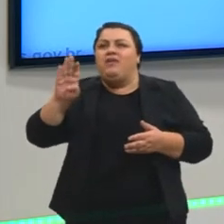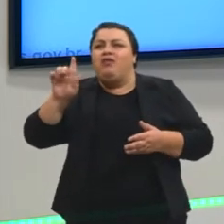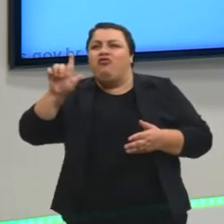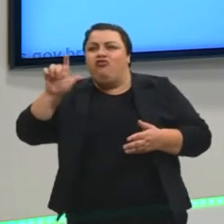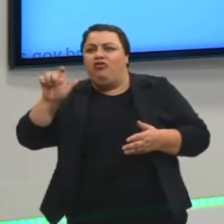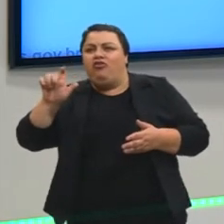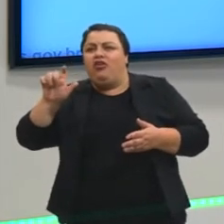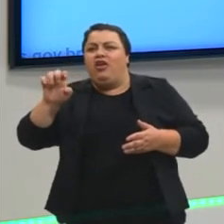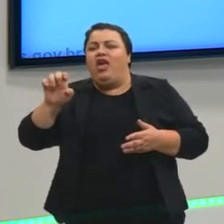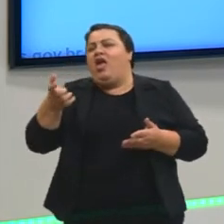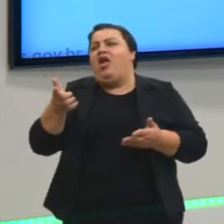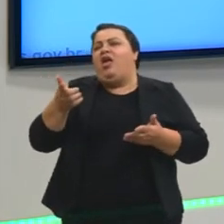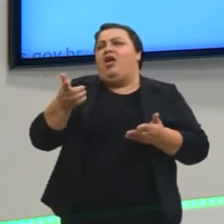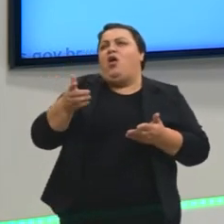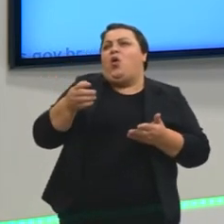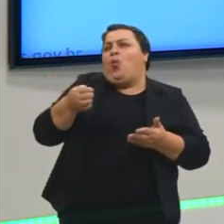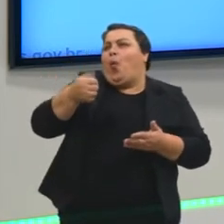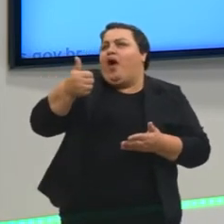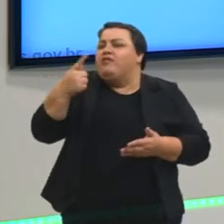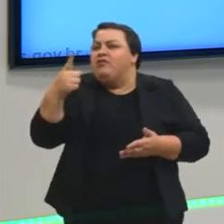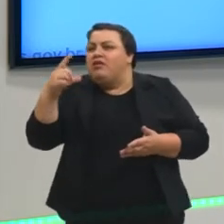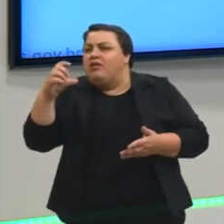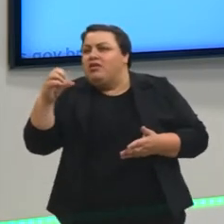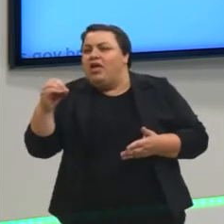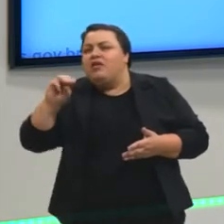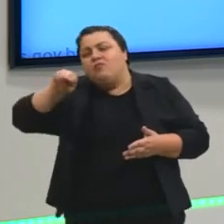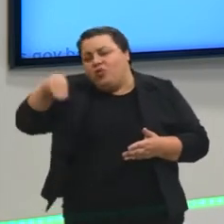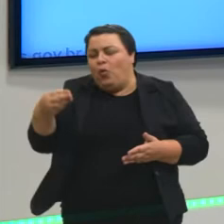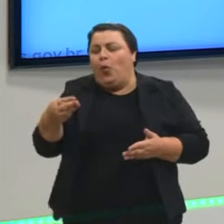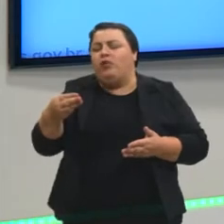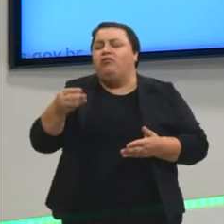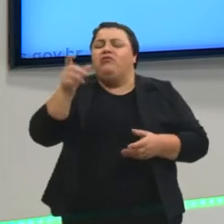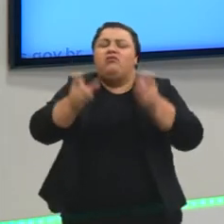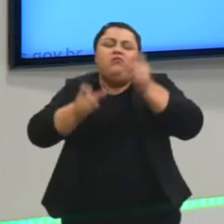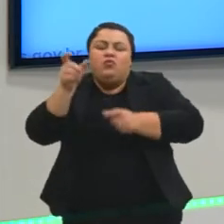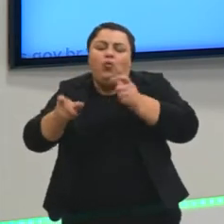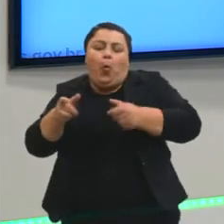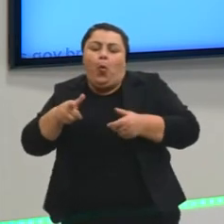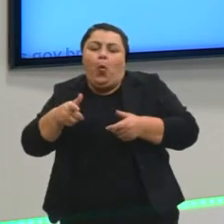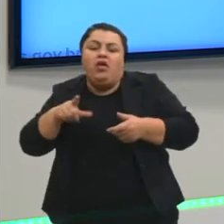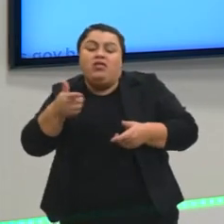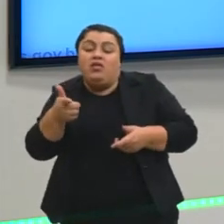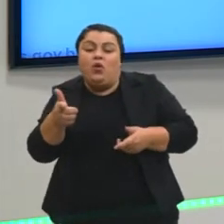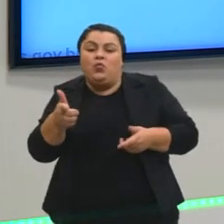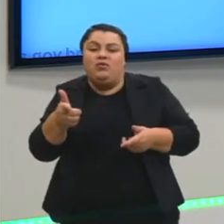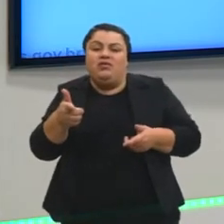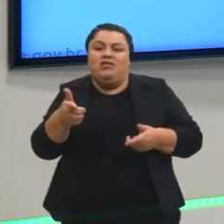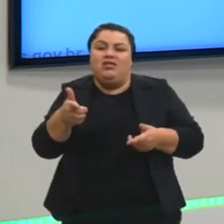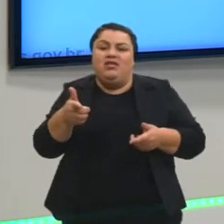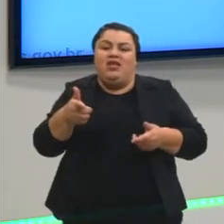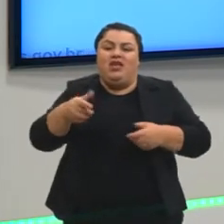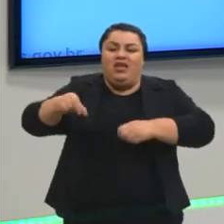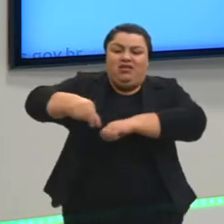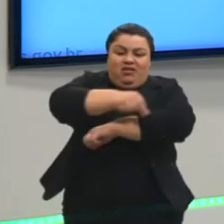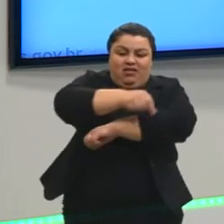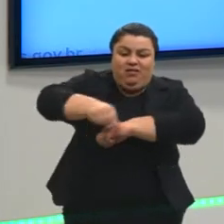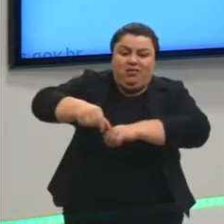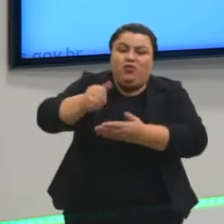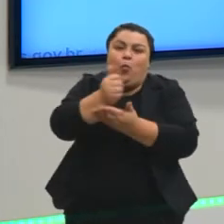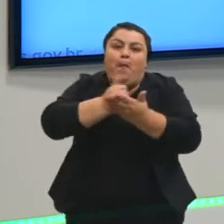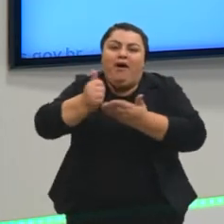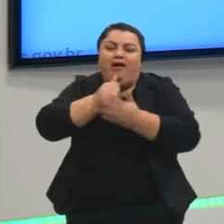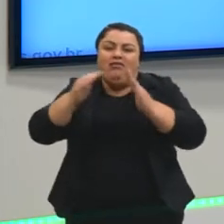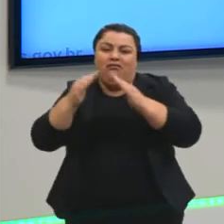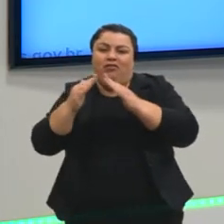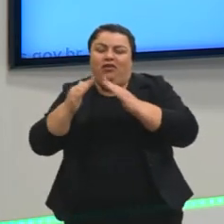quase 10 milhões de pessoas não têm acesso ao saneamento básico. Beleza? Isso é uma informação.